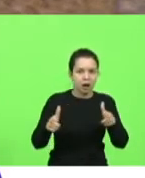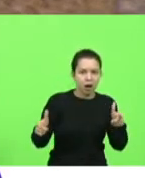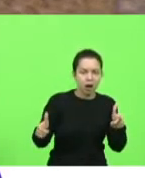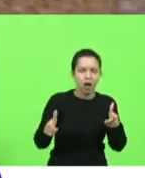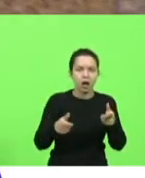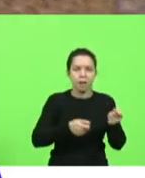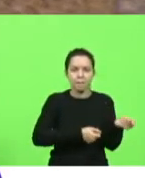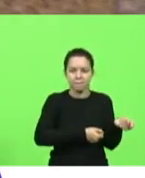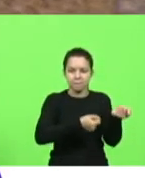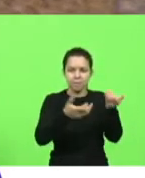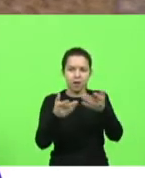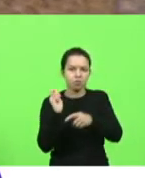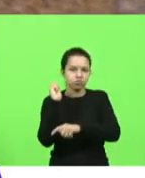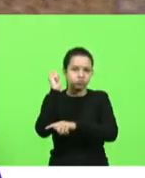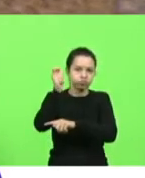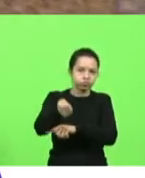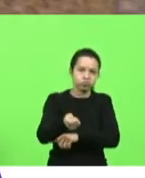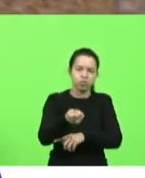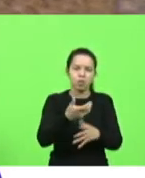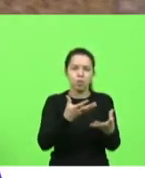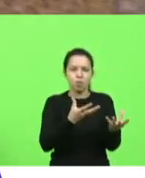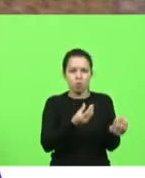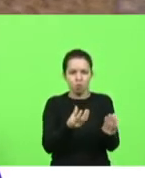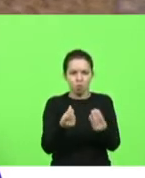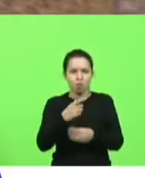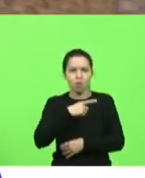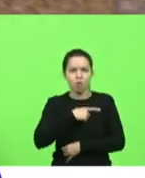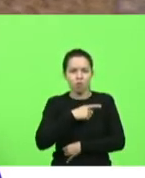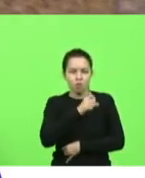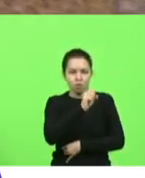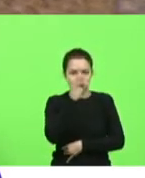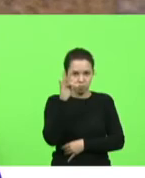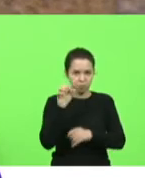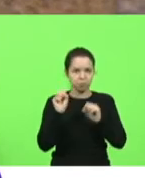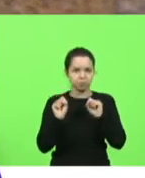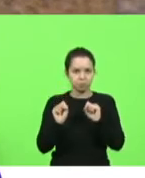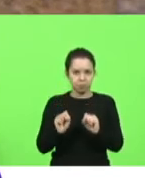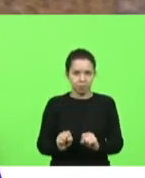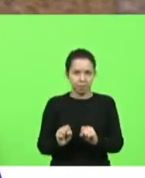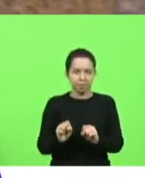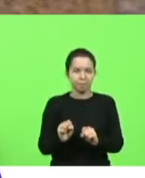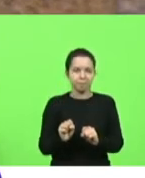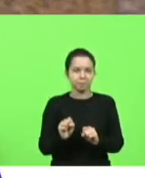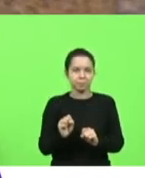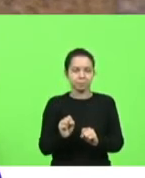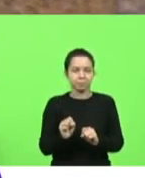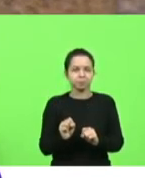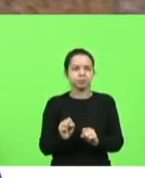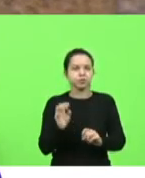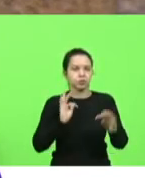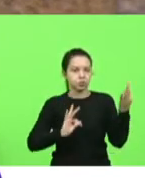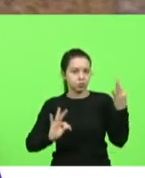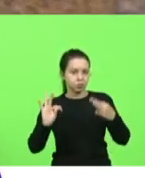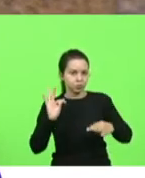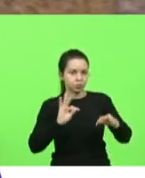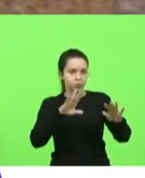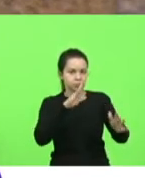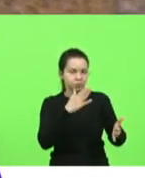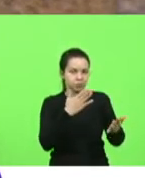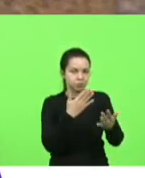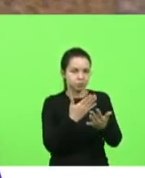da Praia Grande então São Francisco ela pode explorar toda a sua capacidade turística e eu acredito que não